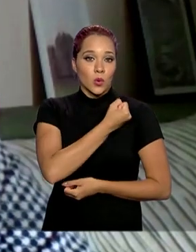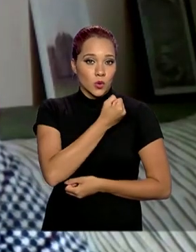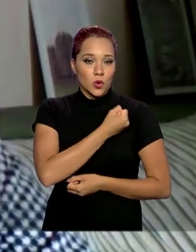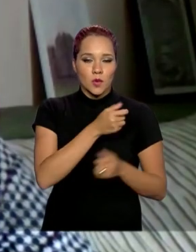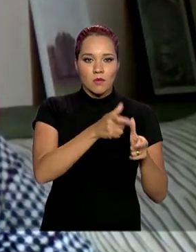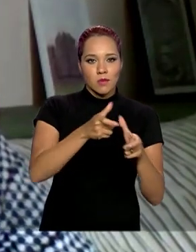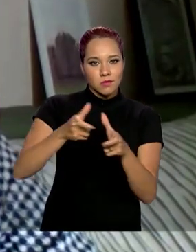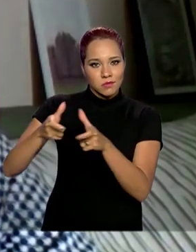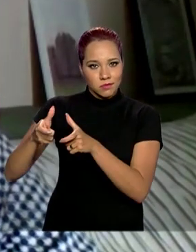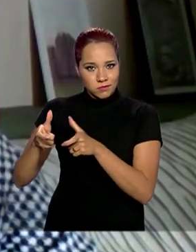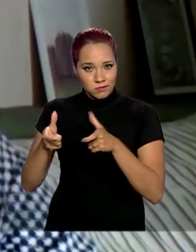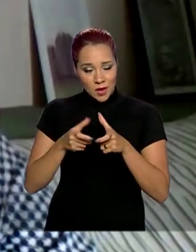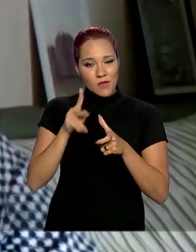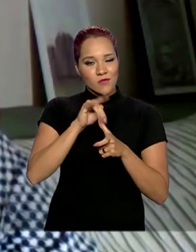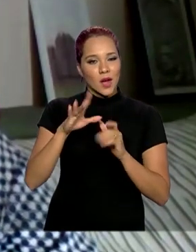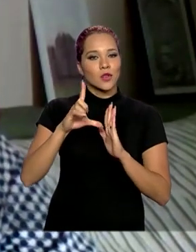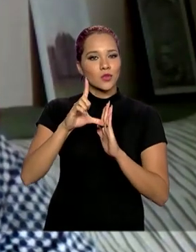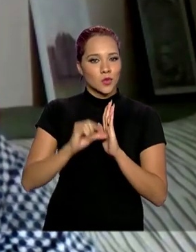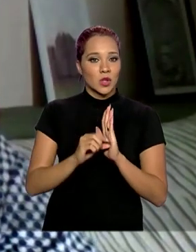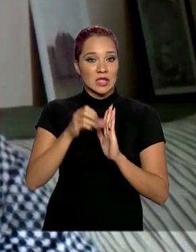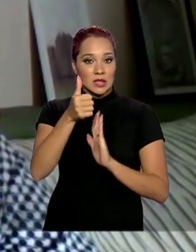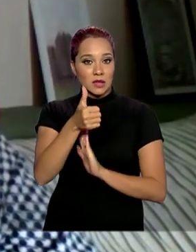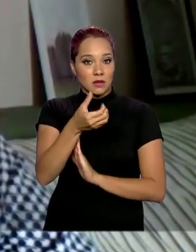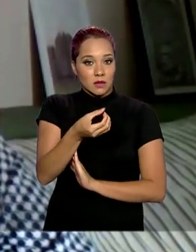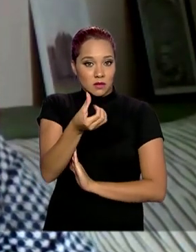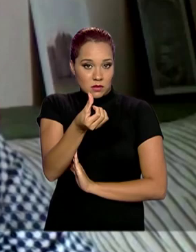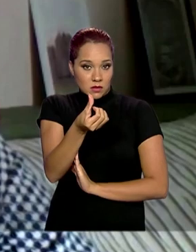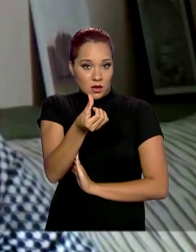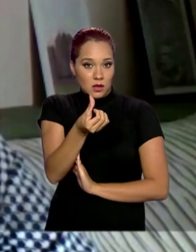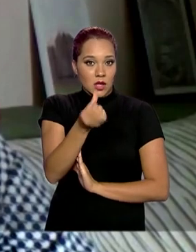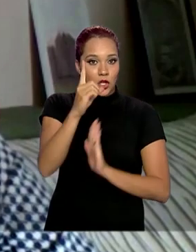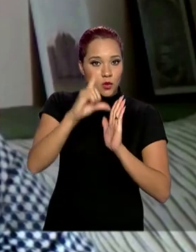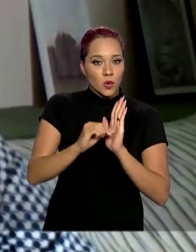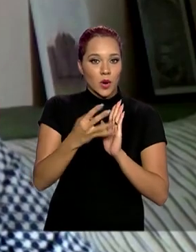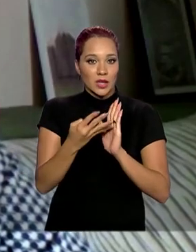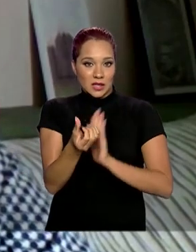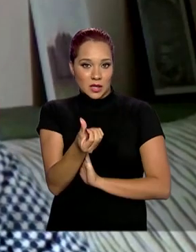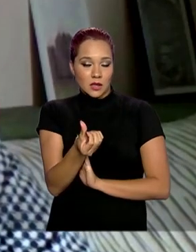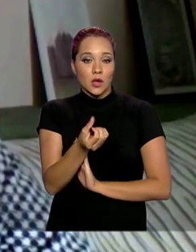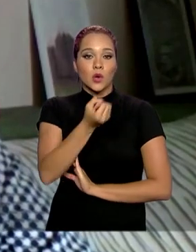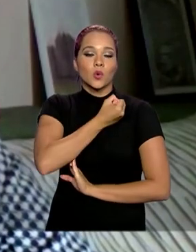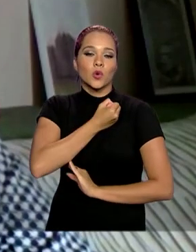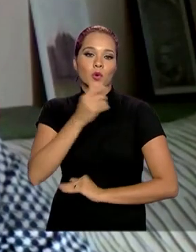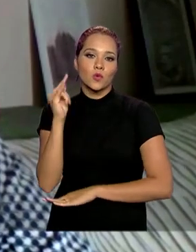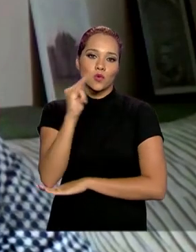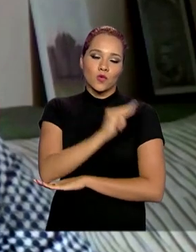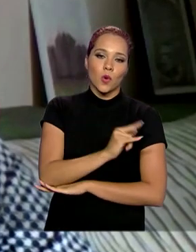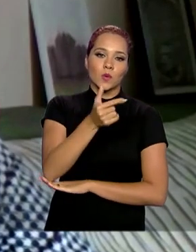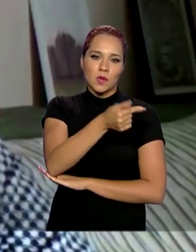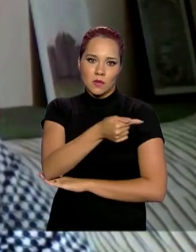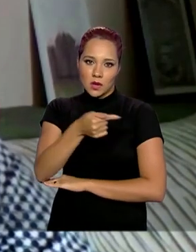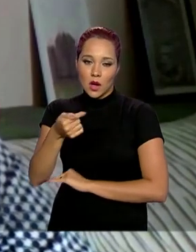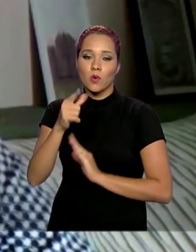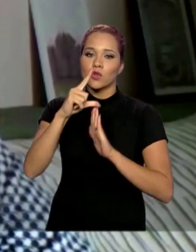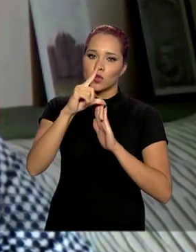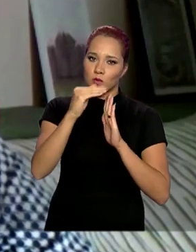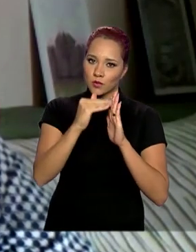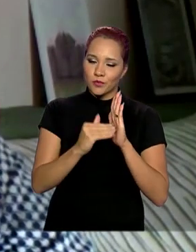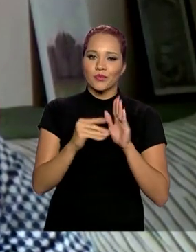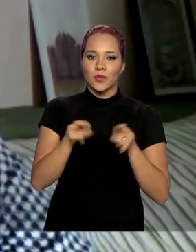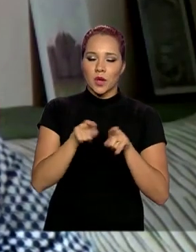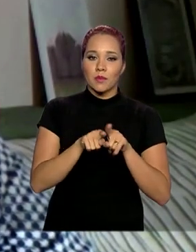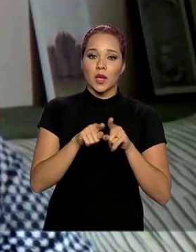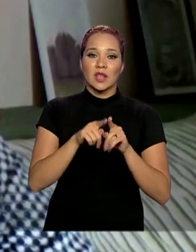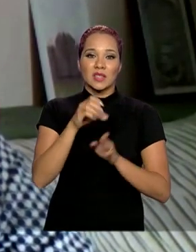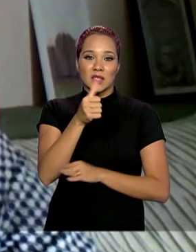localidades atendidas vai cair de 106 para 46 e o número de voos semanais vai ser reduzido